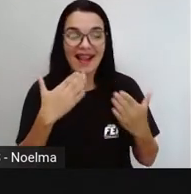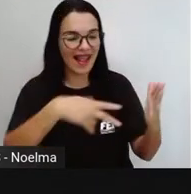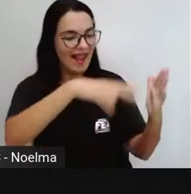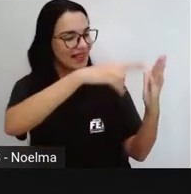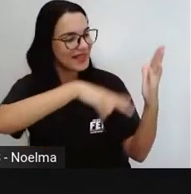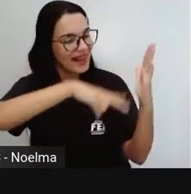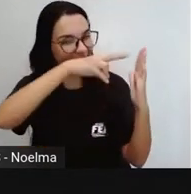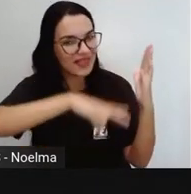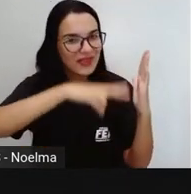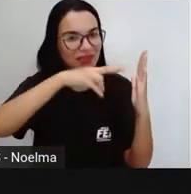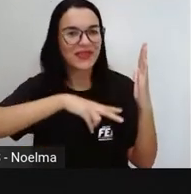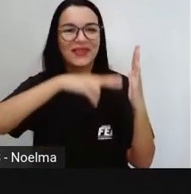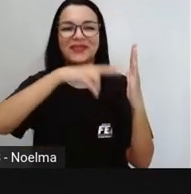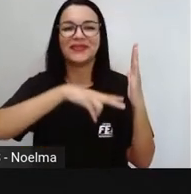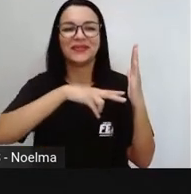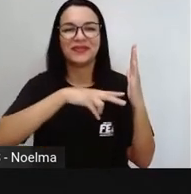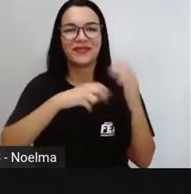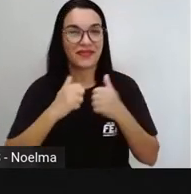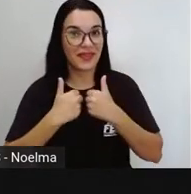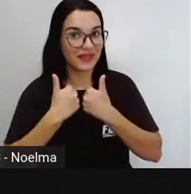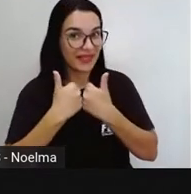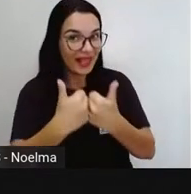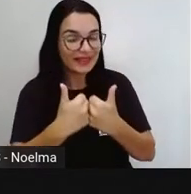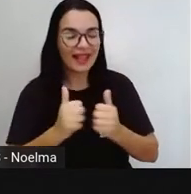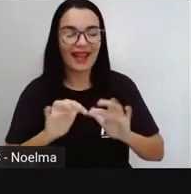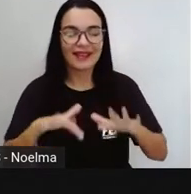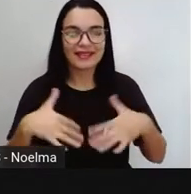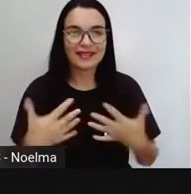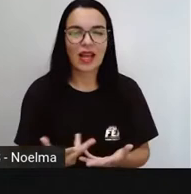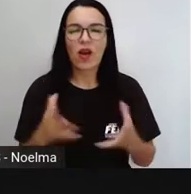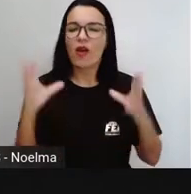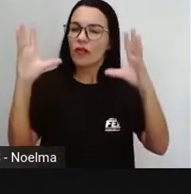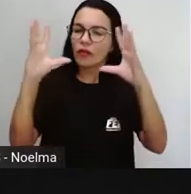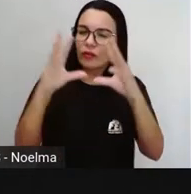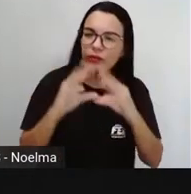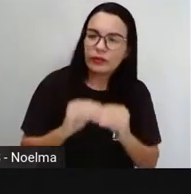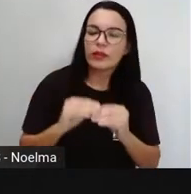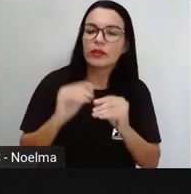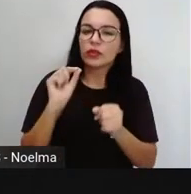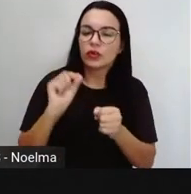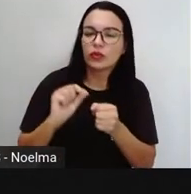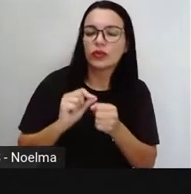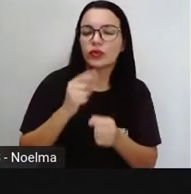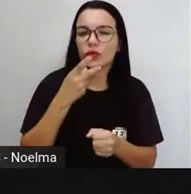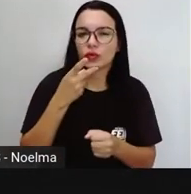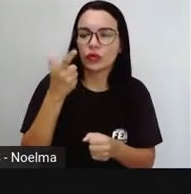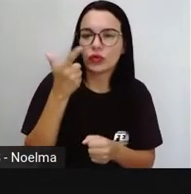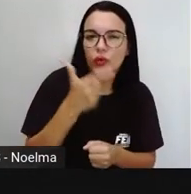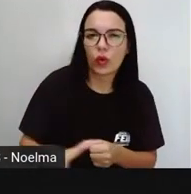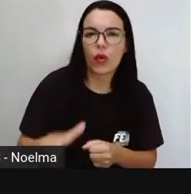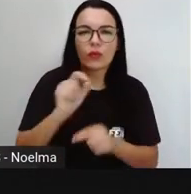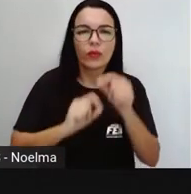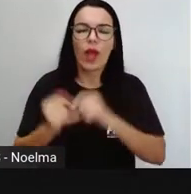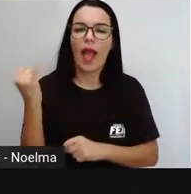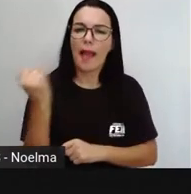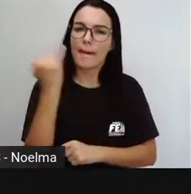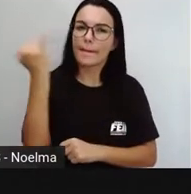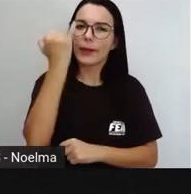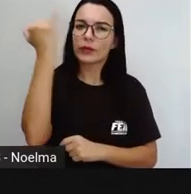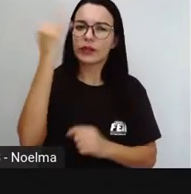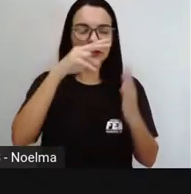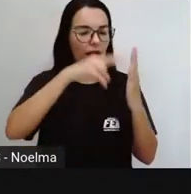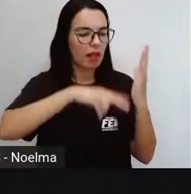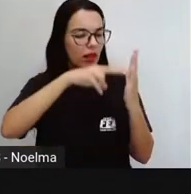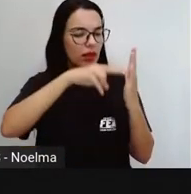roda de leitura, e aí a gente revisa, né, e observa a importância da leitura na nossa